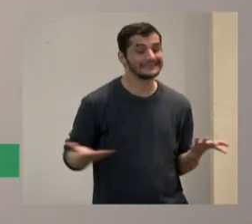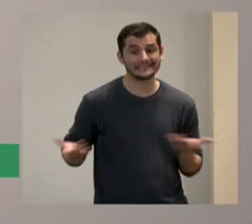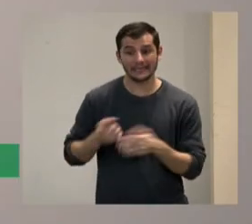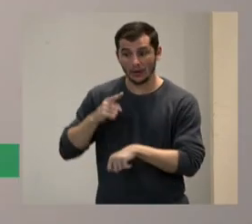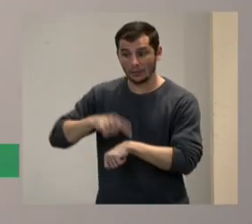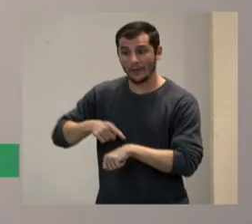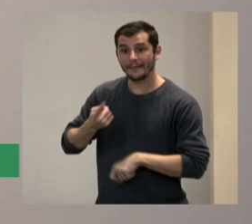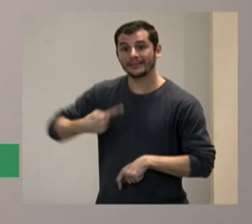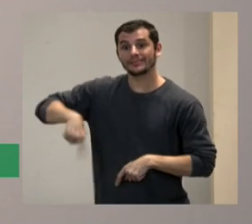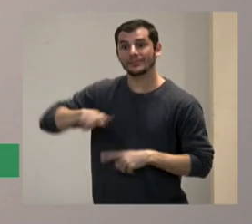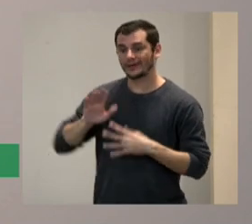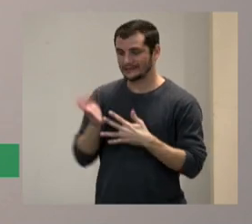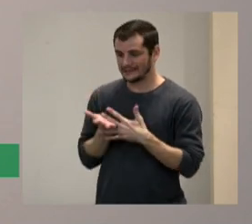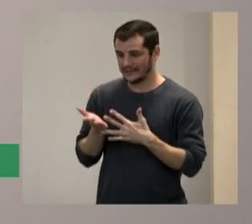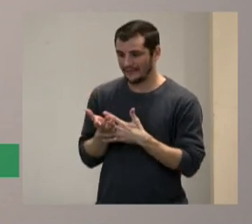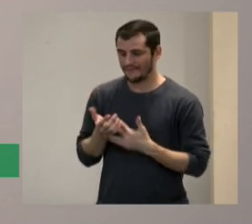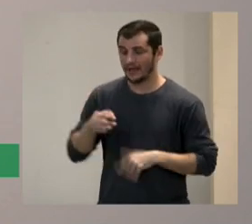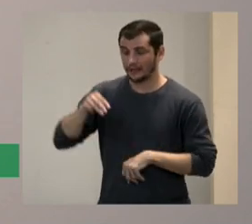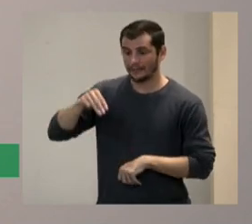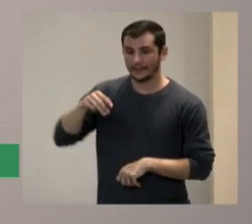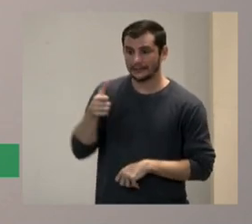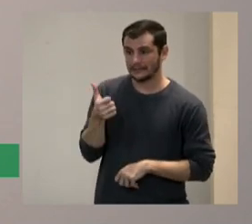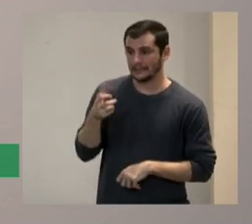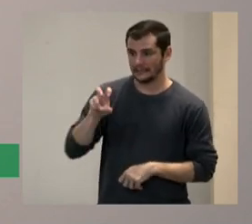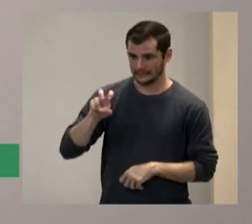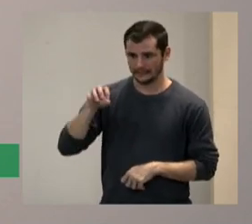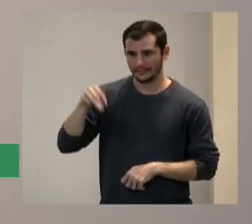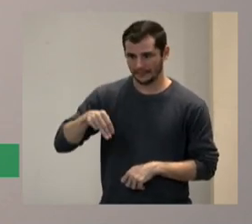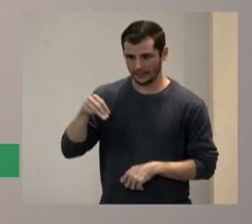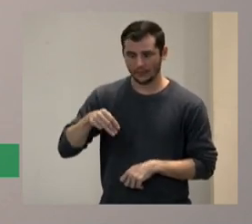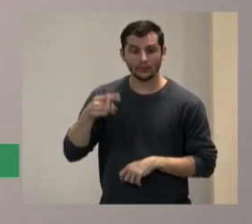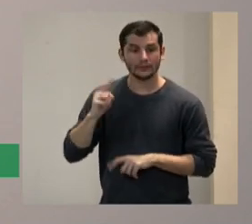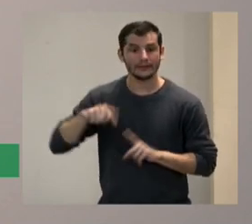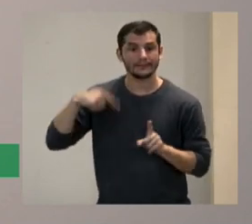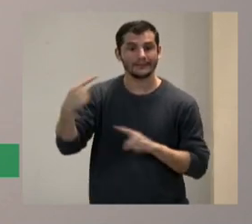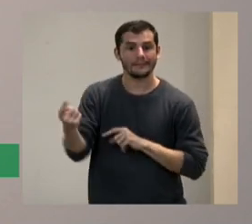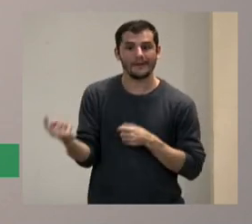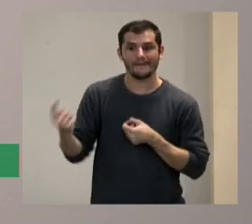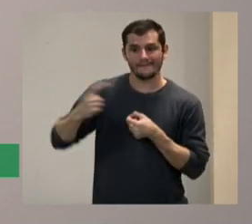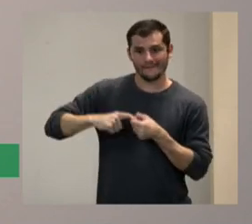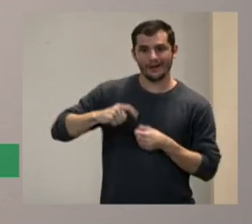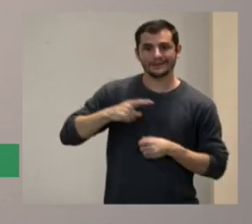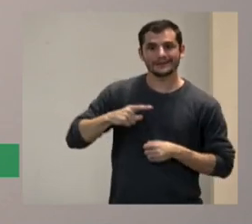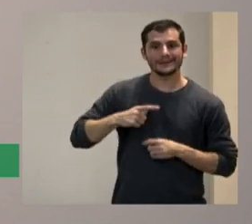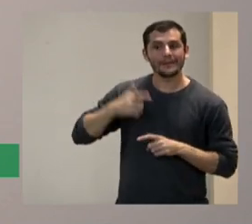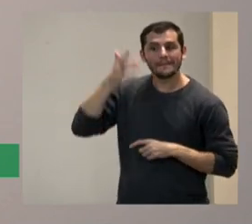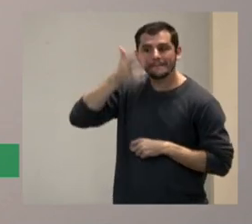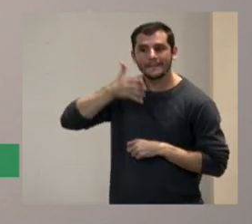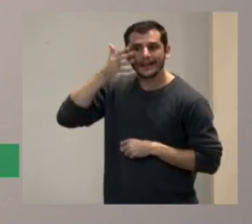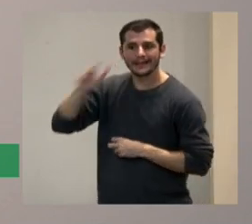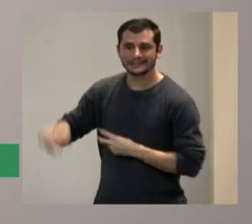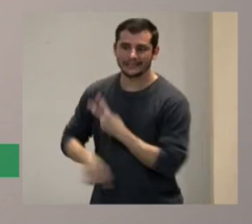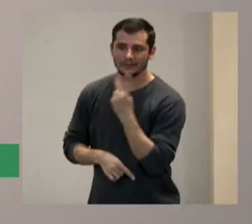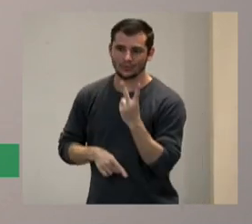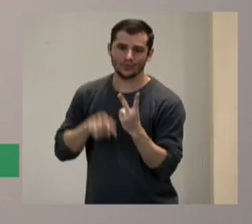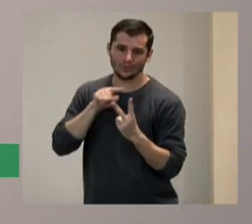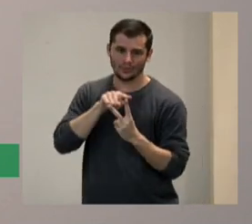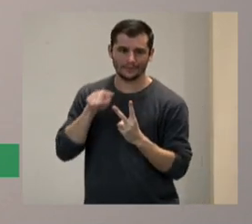fazer um intervalo de 15 minutos e aí retornamos com as duas últimas palestras do dia obrigado obrigado